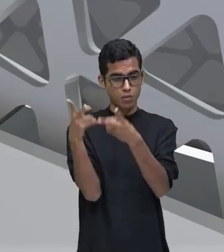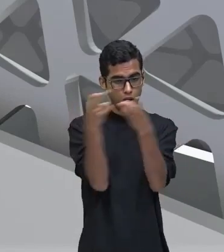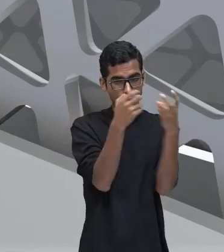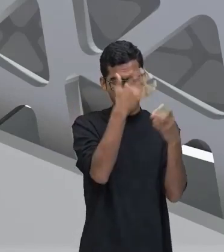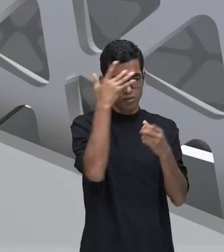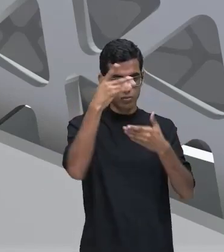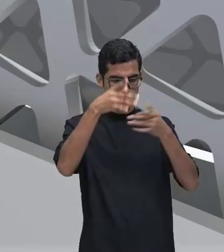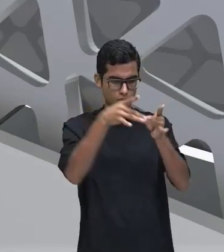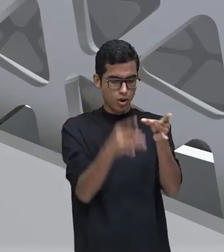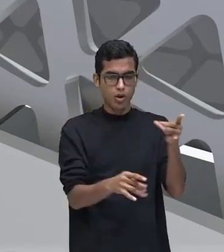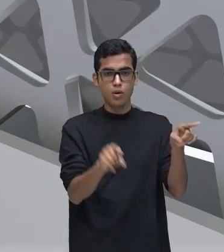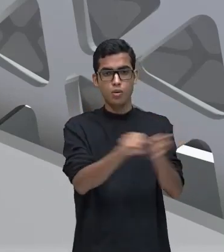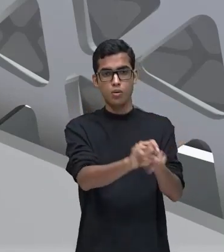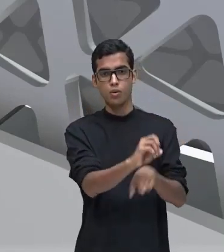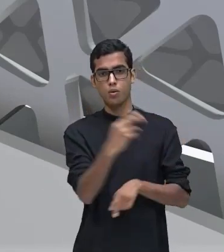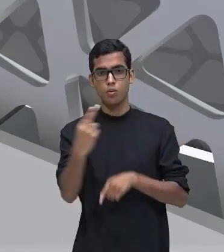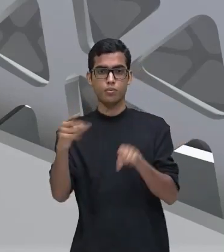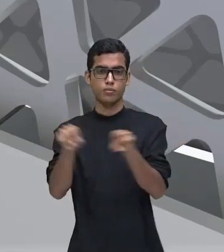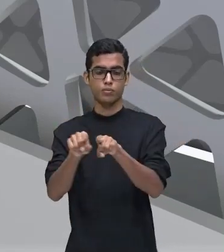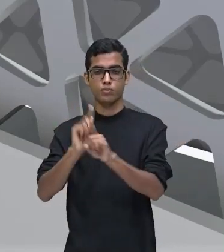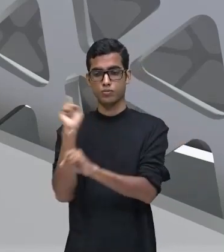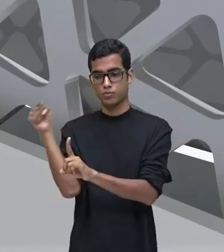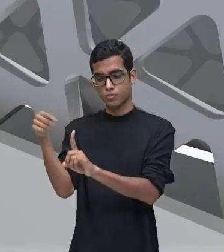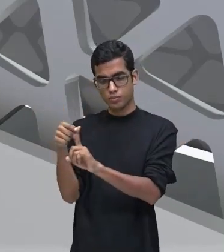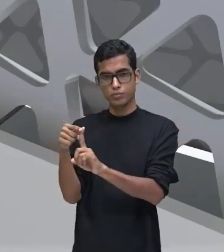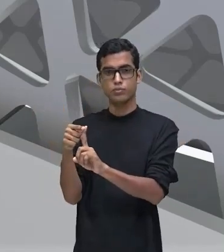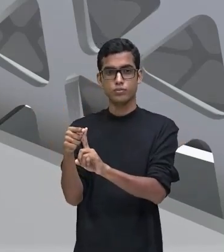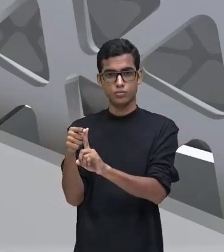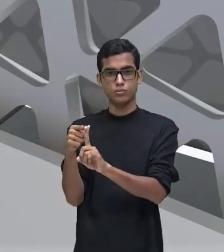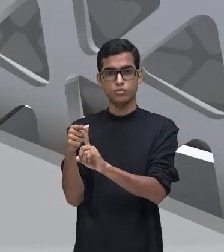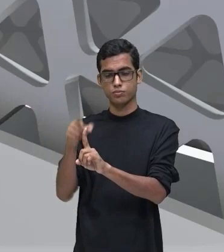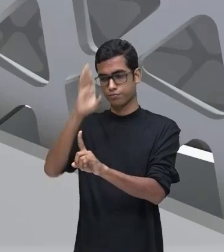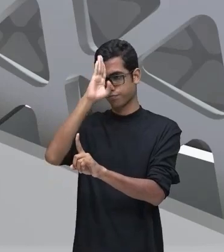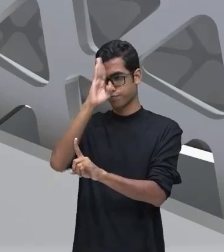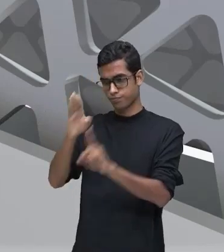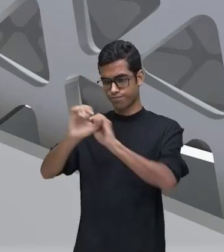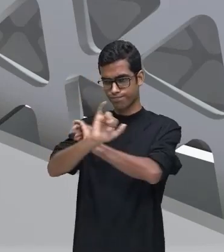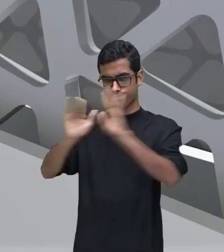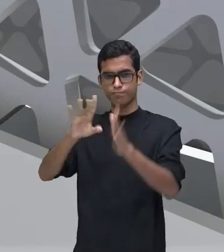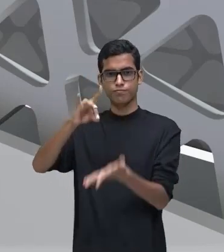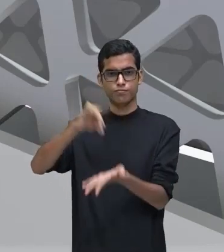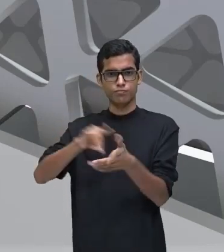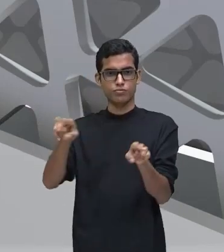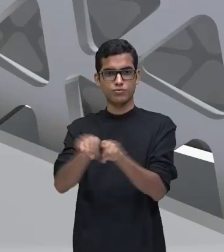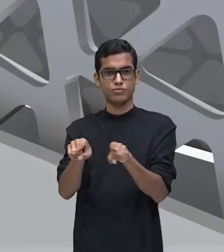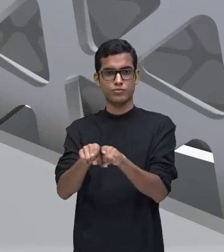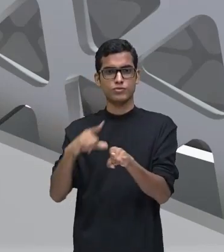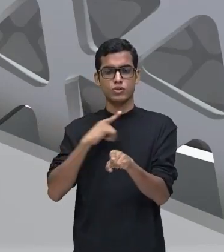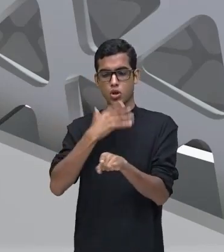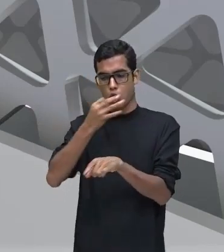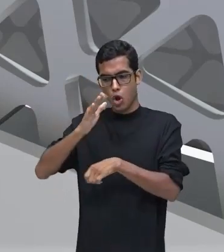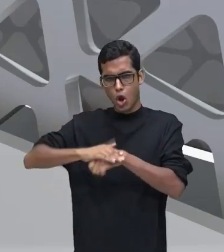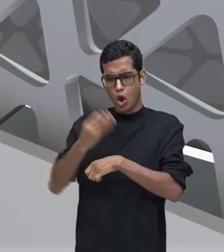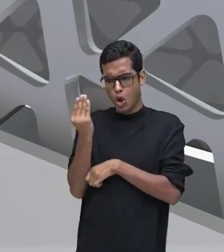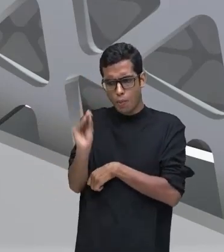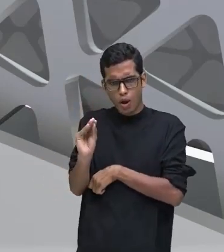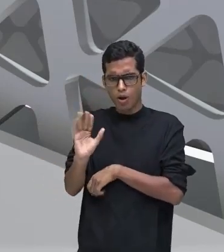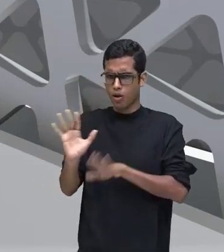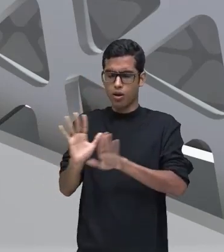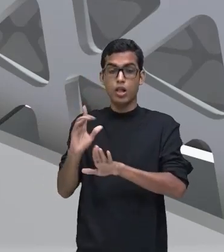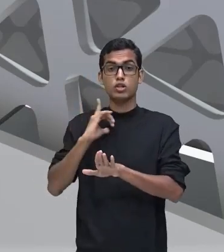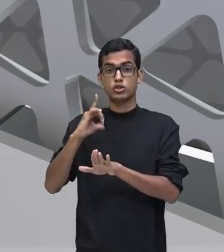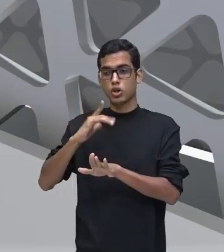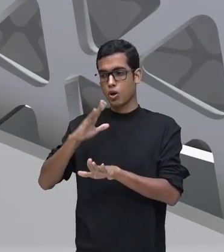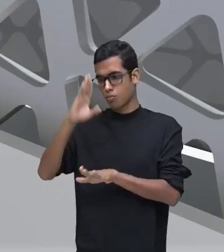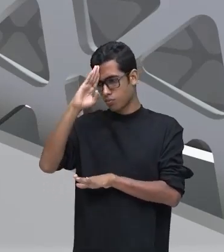está descrevendo, ou de maneira objetiva, de forma clara, direta, sem as impressões da